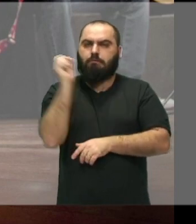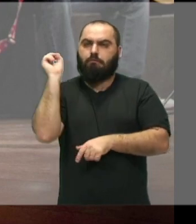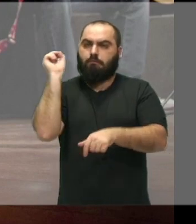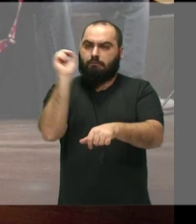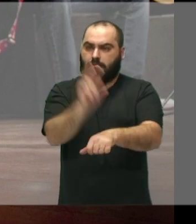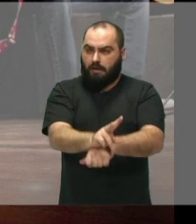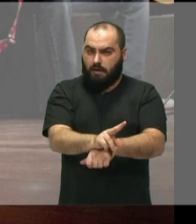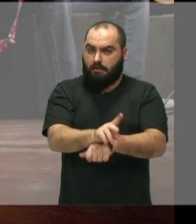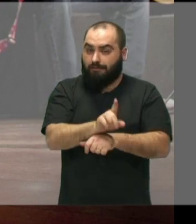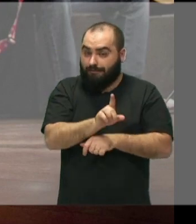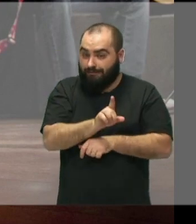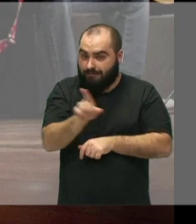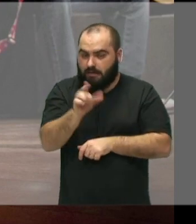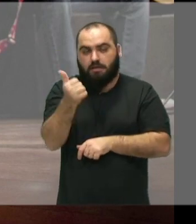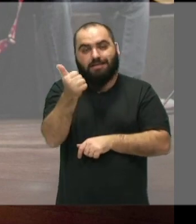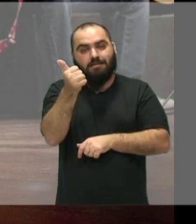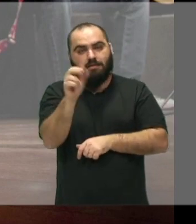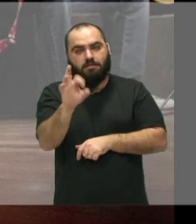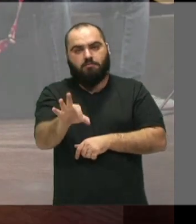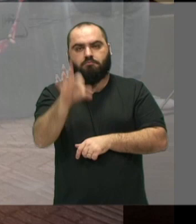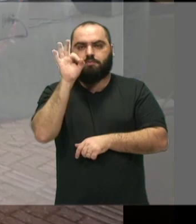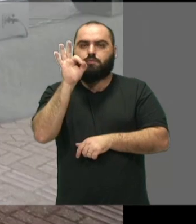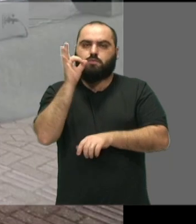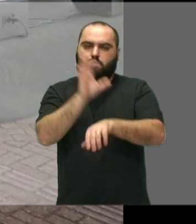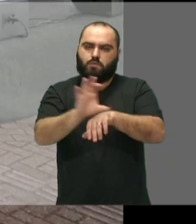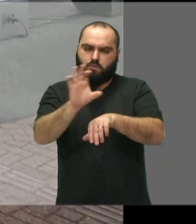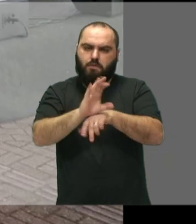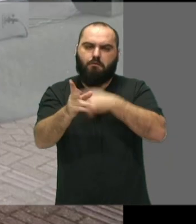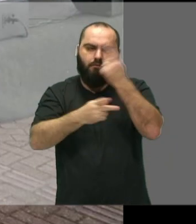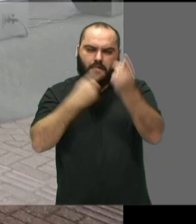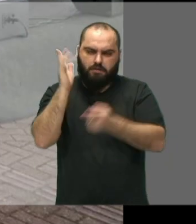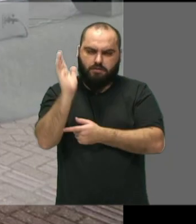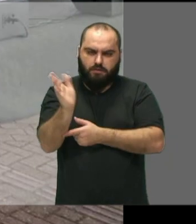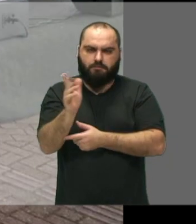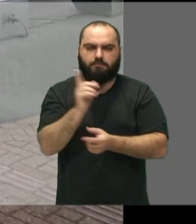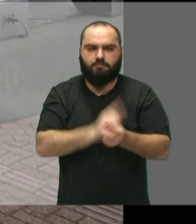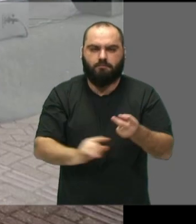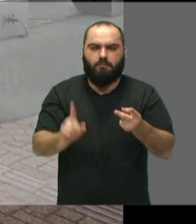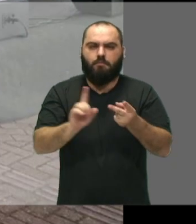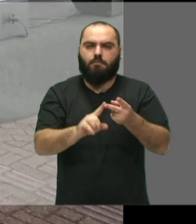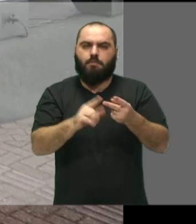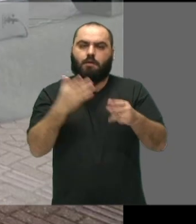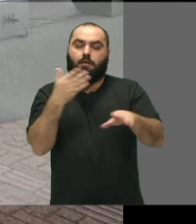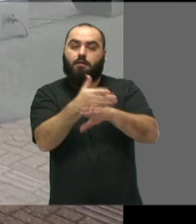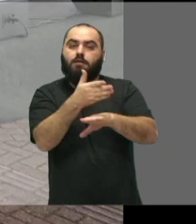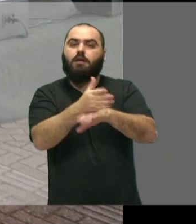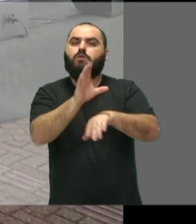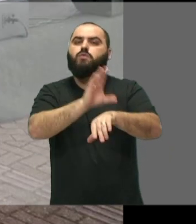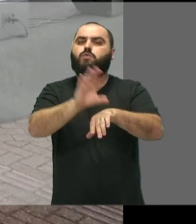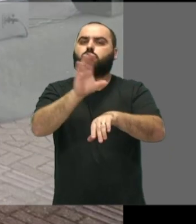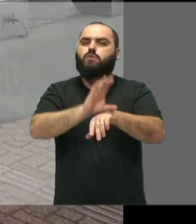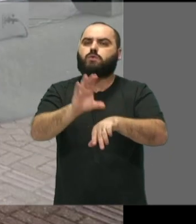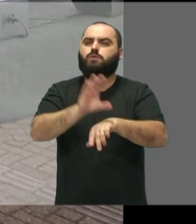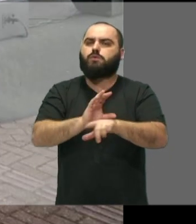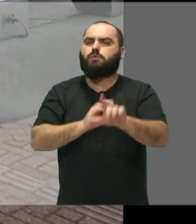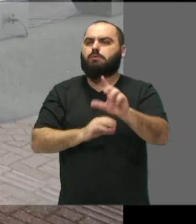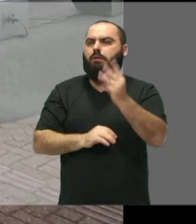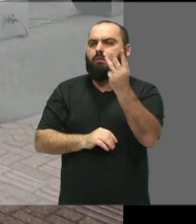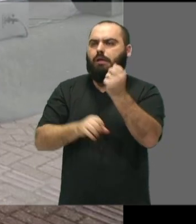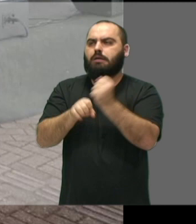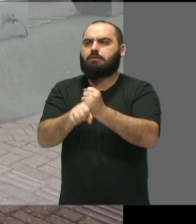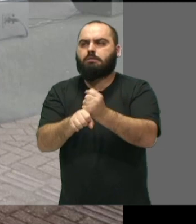nessas 15 opções de cursos que eu falei aqui para entrar, então, nesse curso de três anos, ter essa